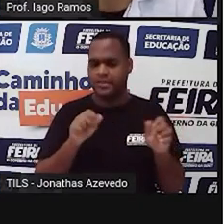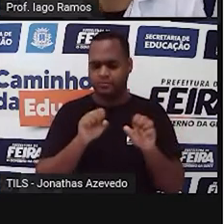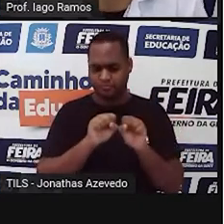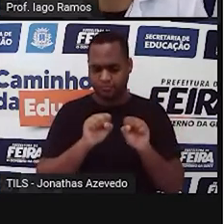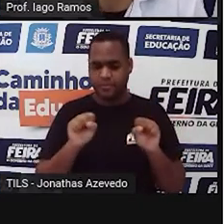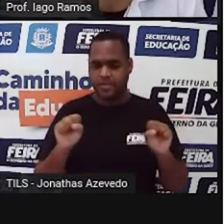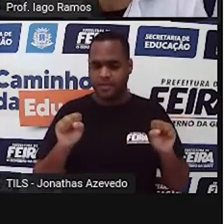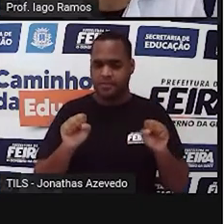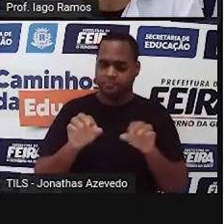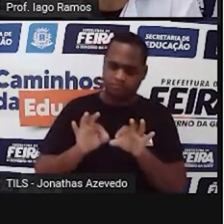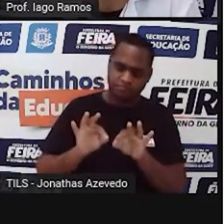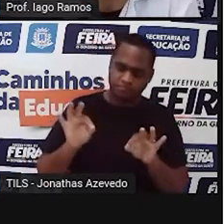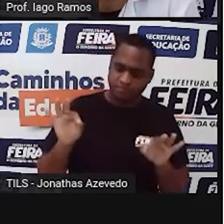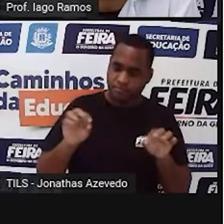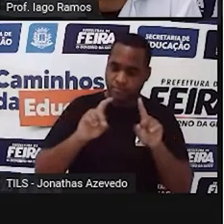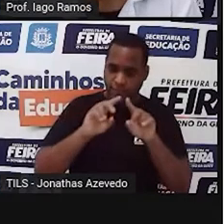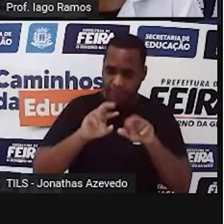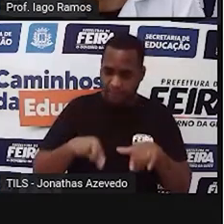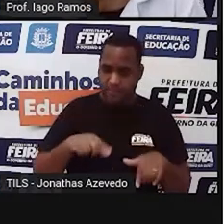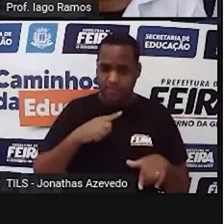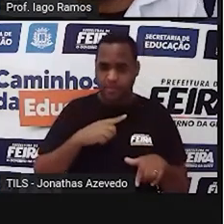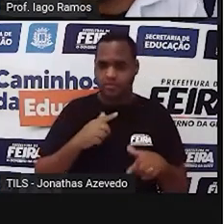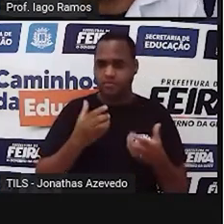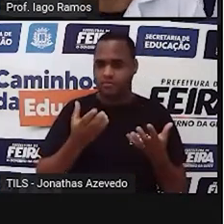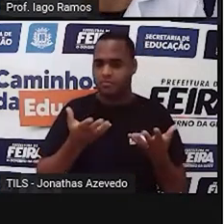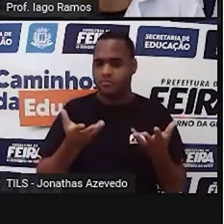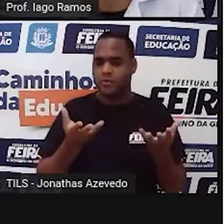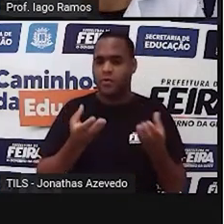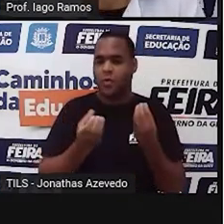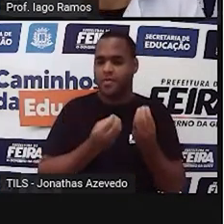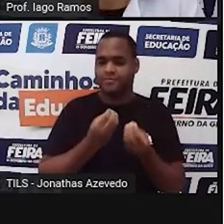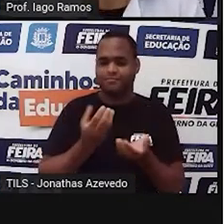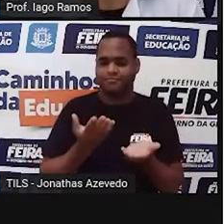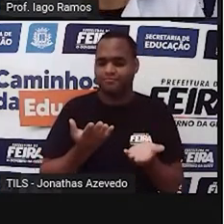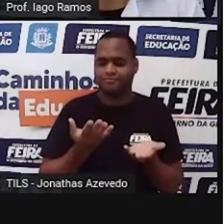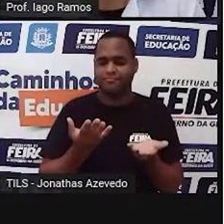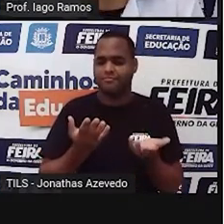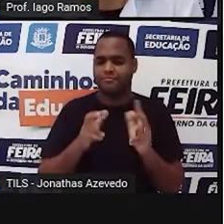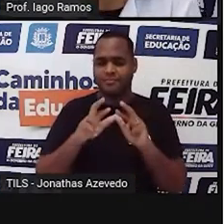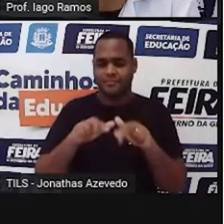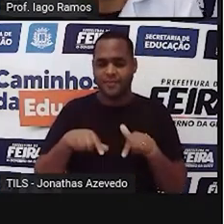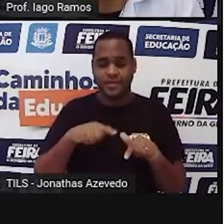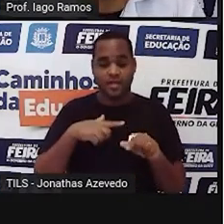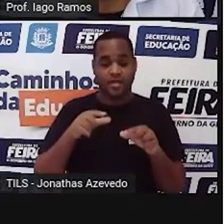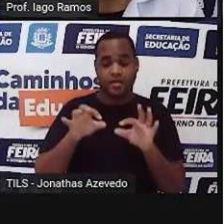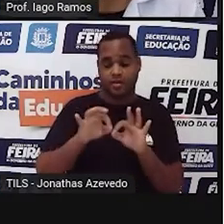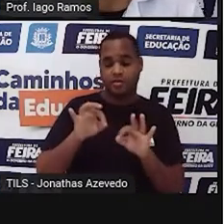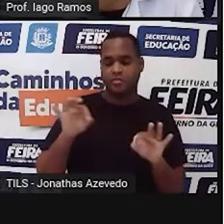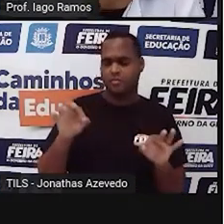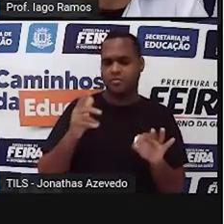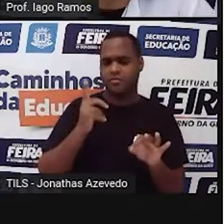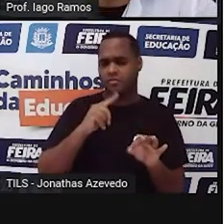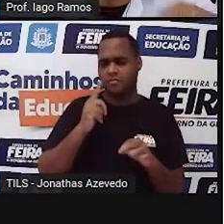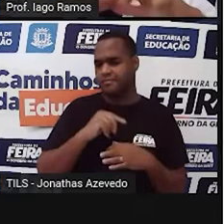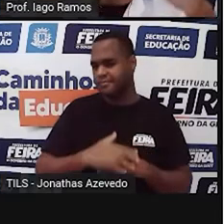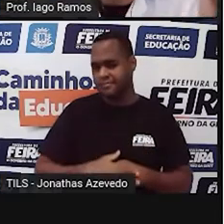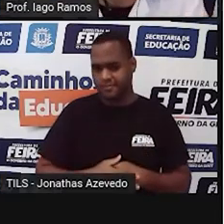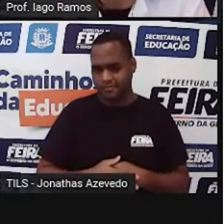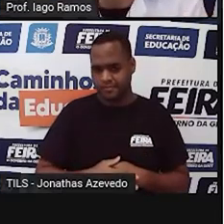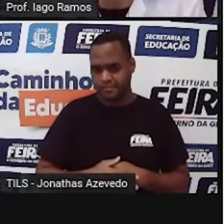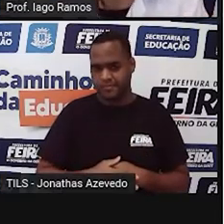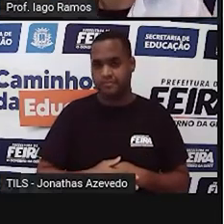as coisas, né? As formas, desculpa, como as coisas são medidas. Então, isso